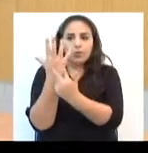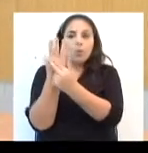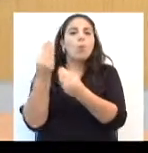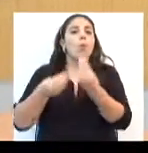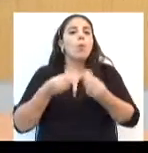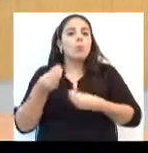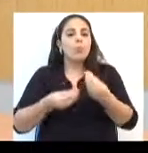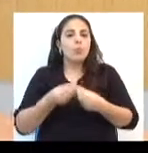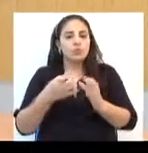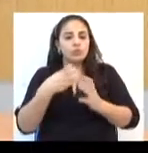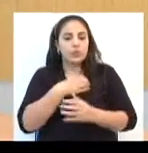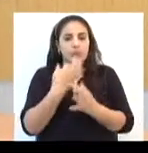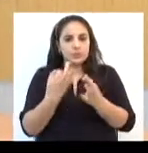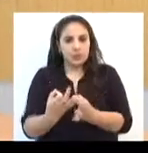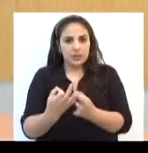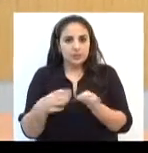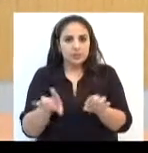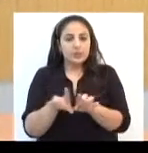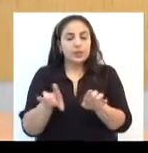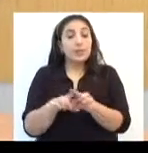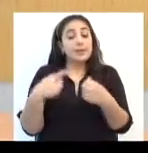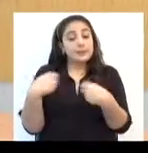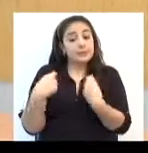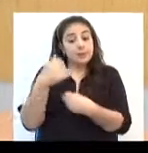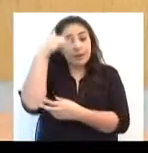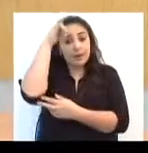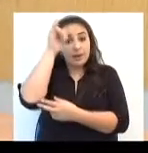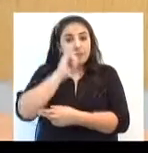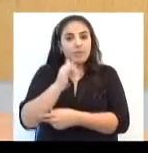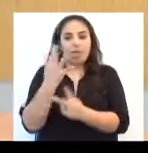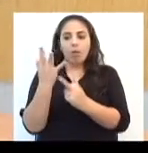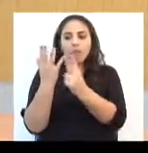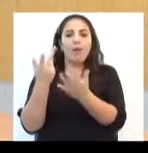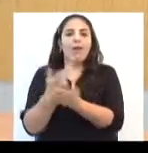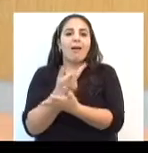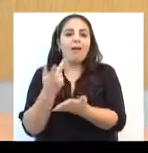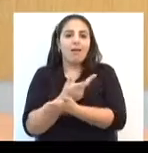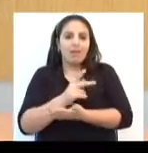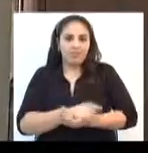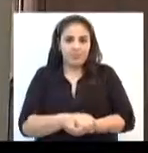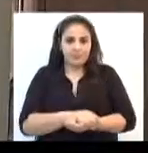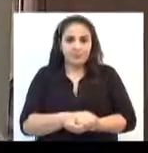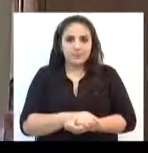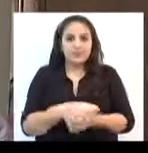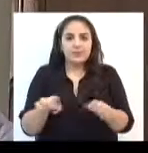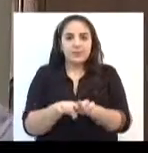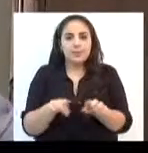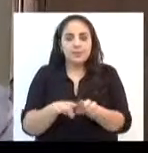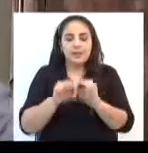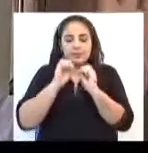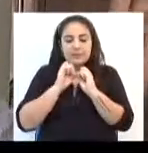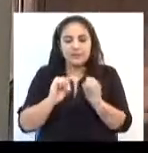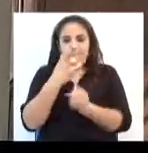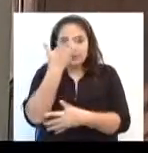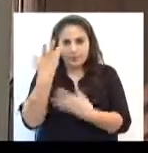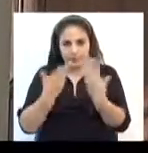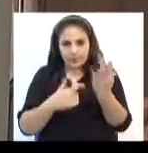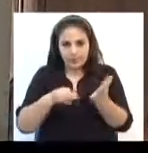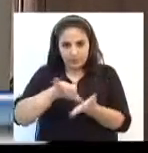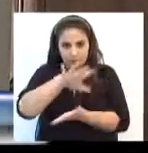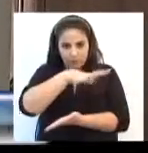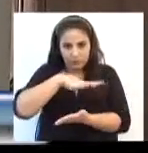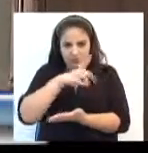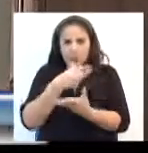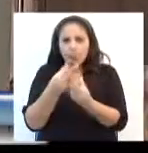regulamentação também é necessária para evitar as podas ilegais. A Secretaria do Meio Ambiente recebe muitas